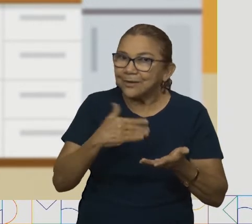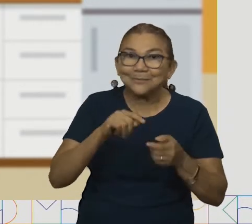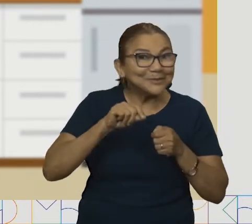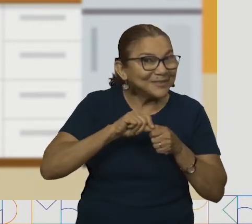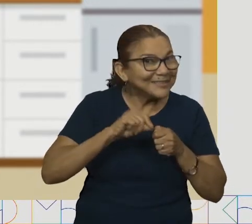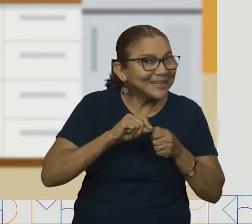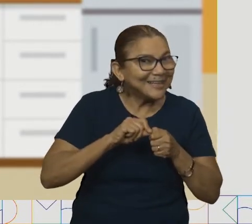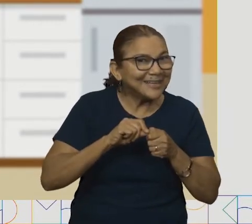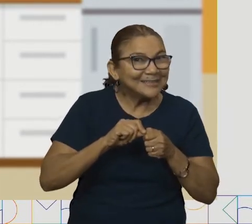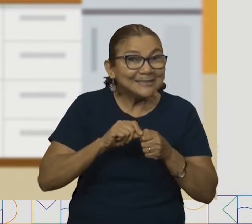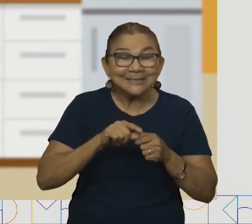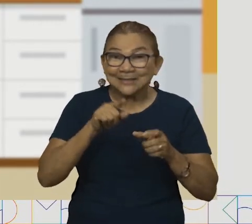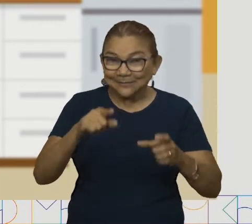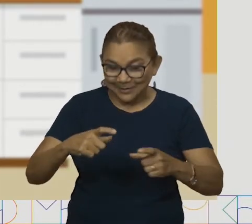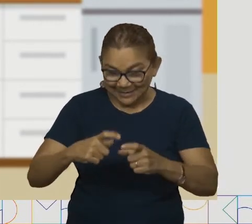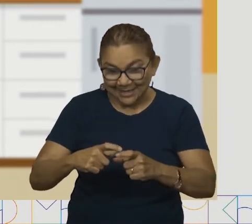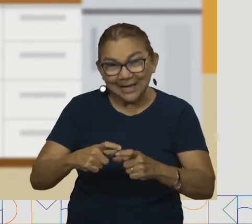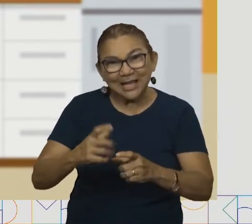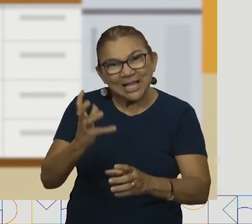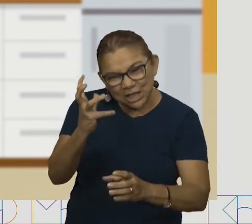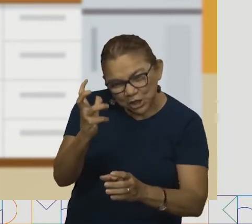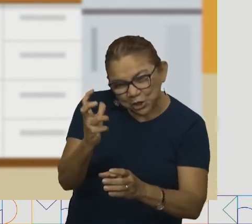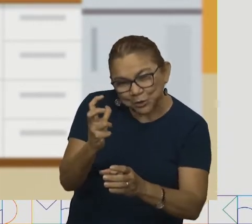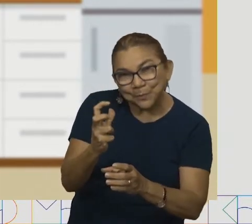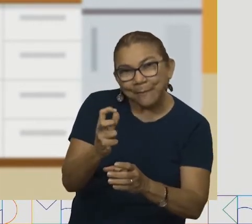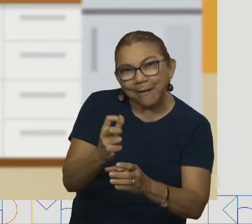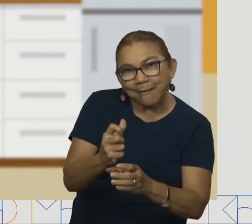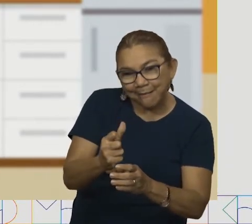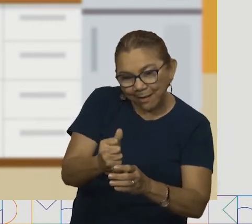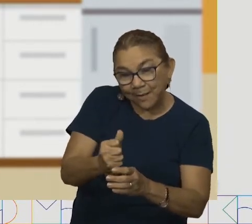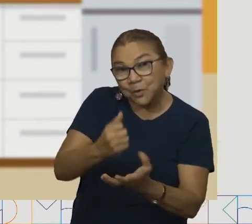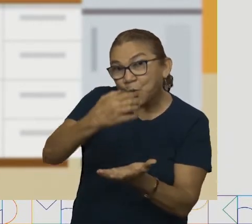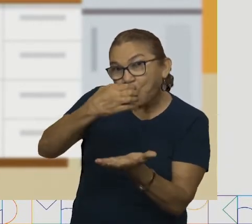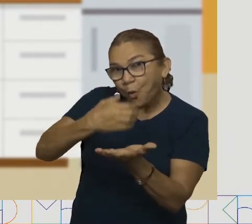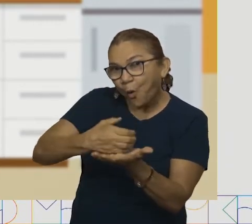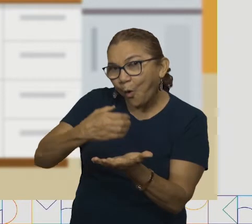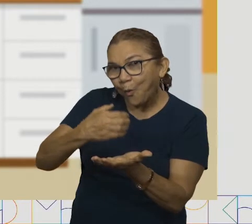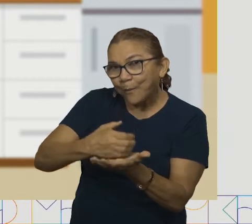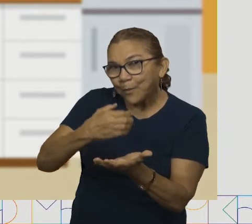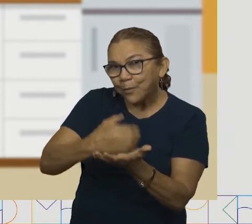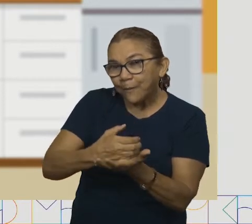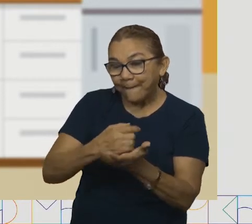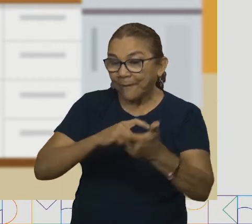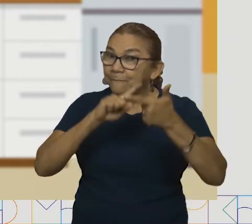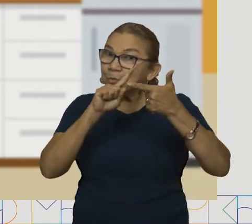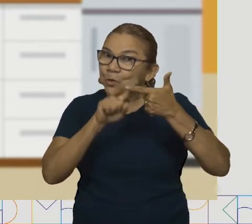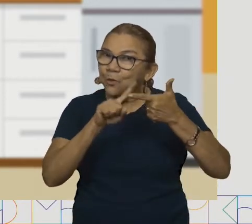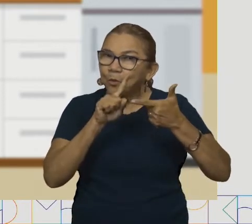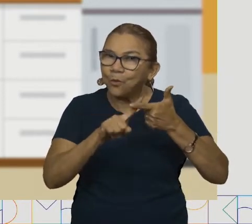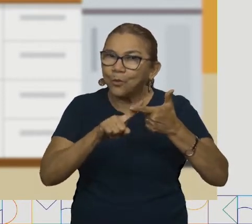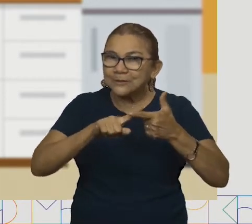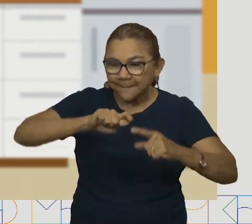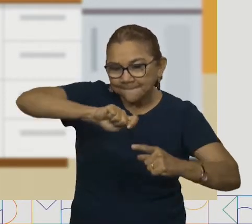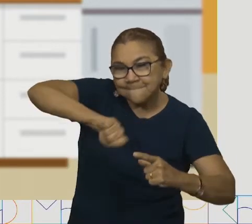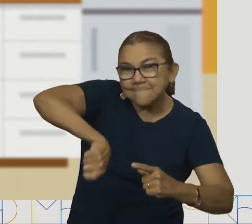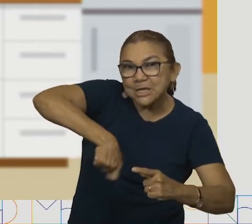lá? Esprema o limão dentro de um copo com água. Dois, misture com uma colher e